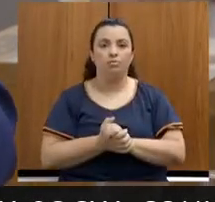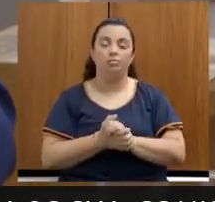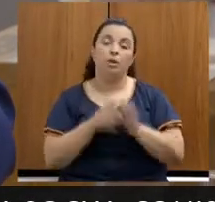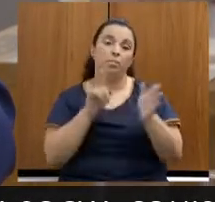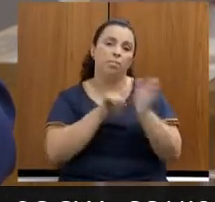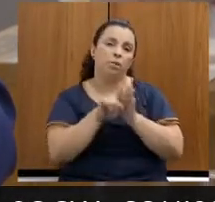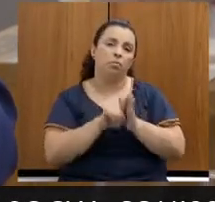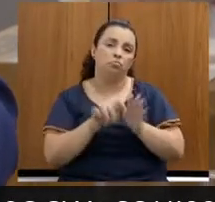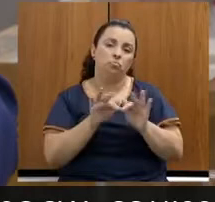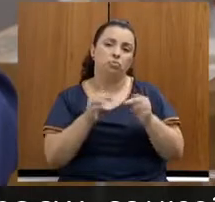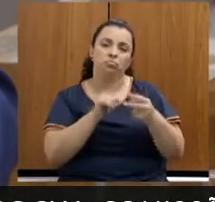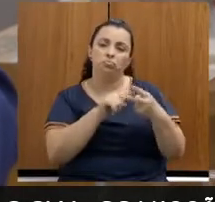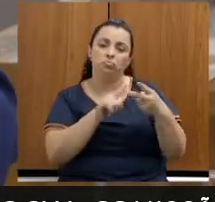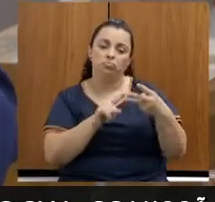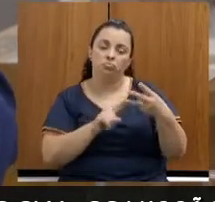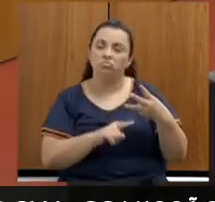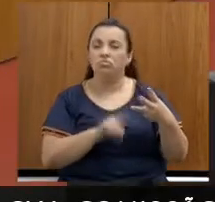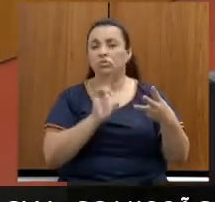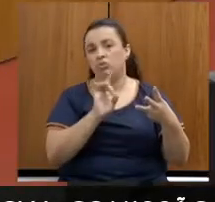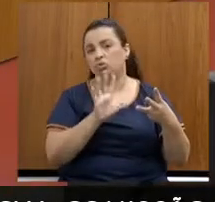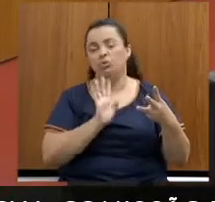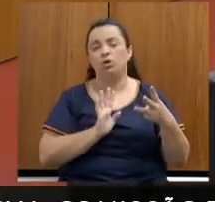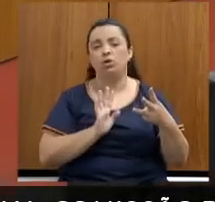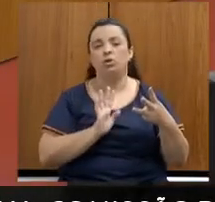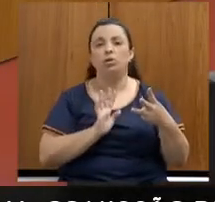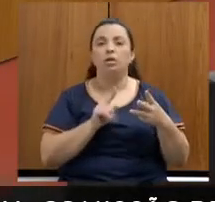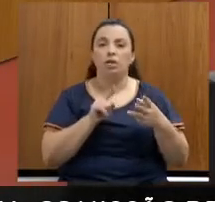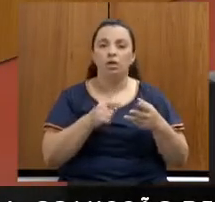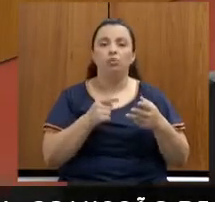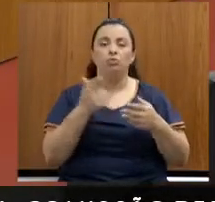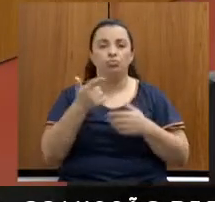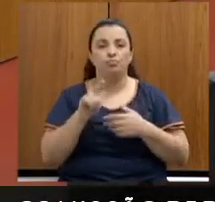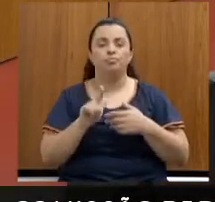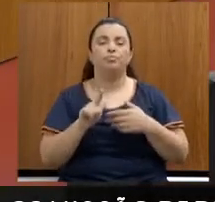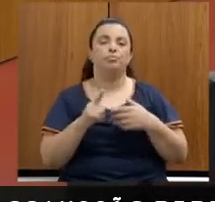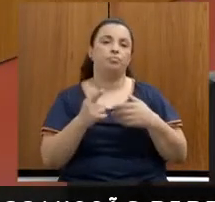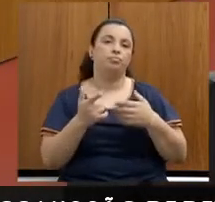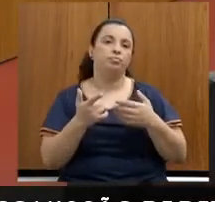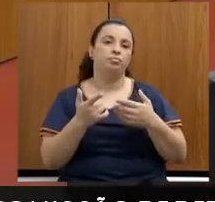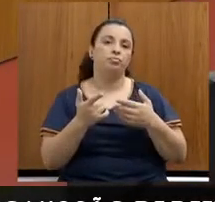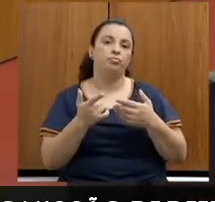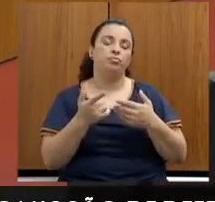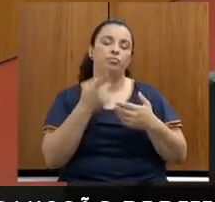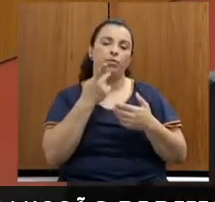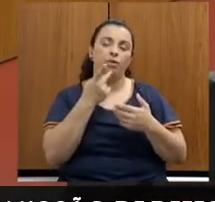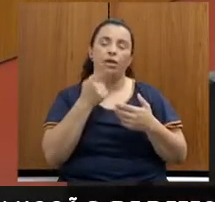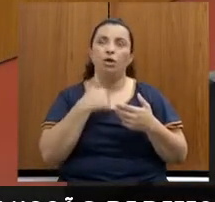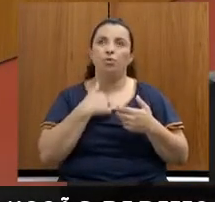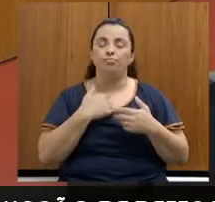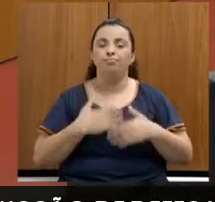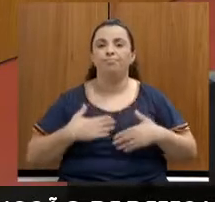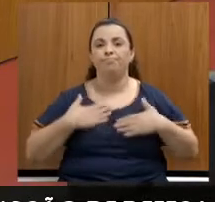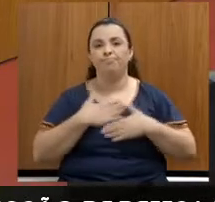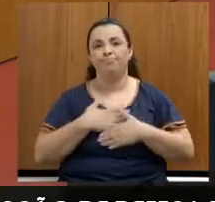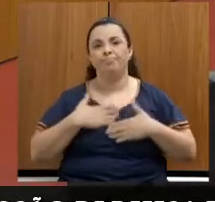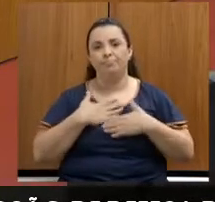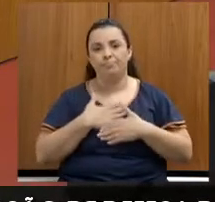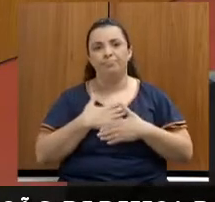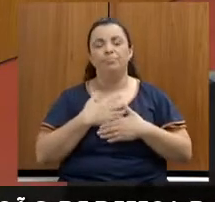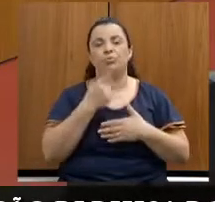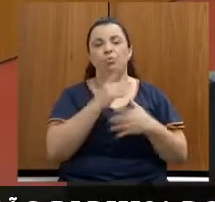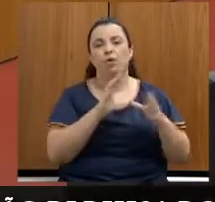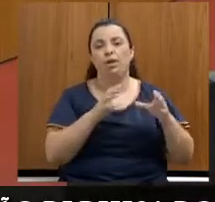singelas perguntas e deixando desde já mais uma vez externando o meu orgulho de ter essa equipe à frente